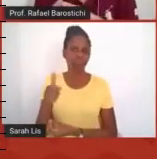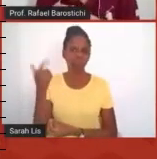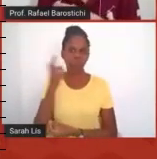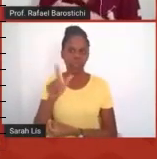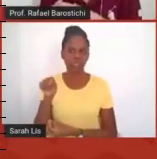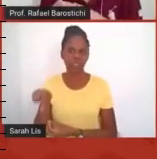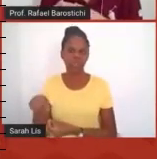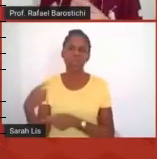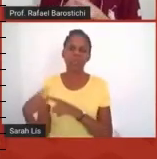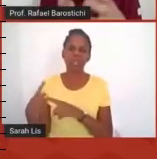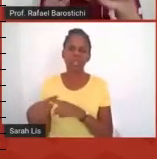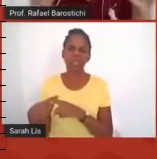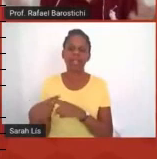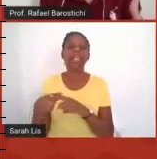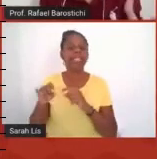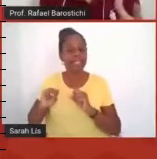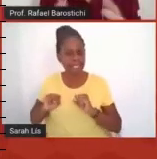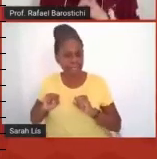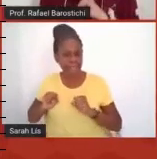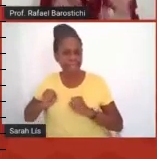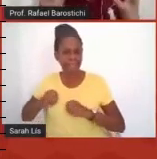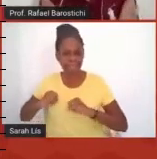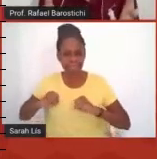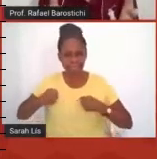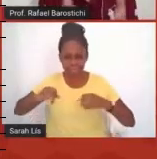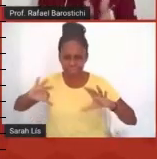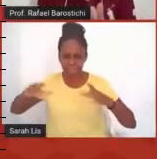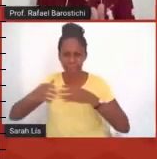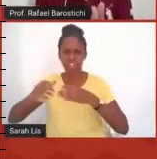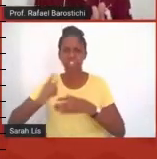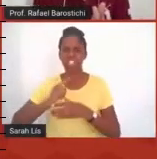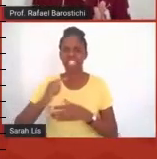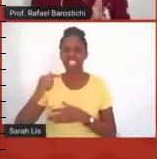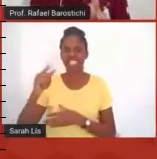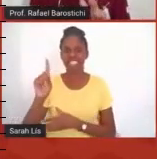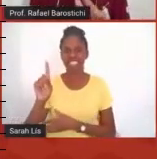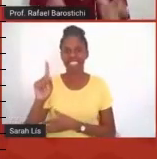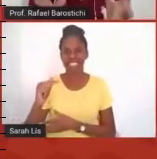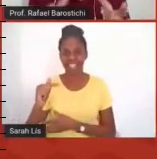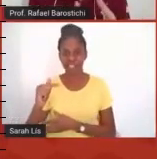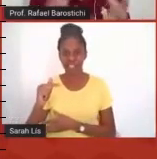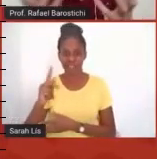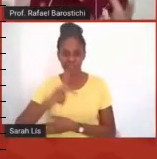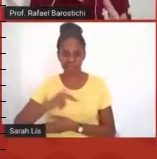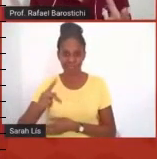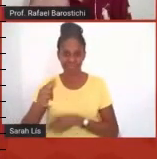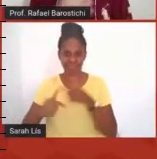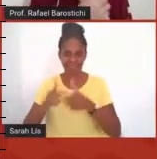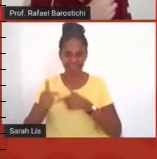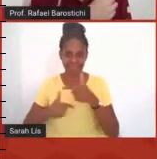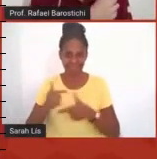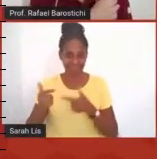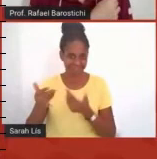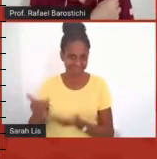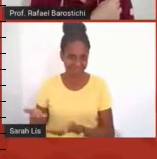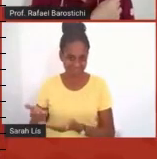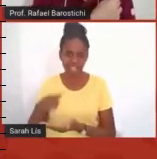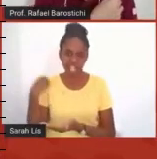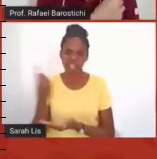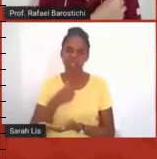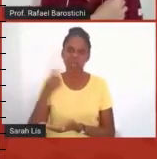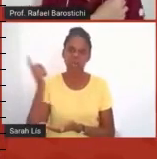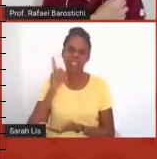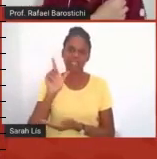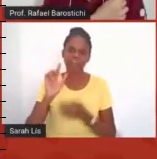a gente uniu os esforços, a gente tinha 17 professores trabalhando por esse objetivo, então com isso a gente conseguiu de fato construir